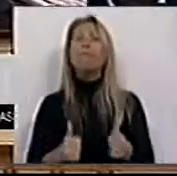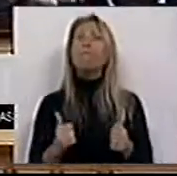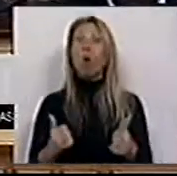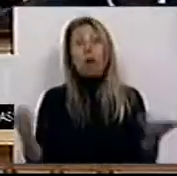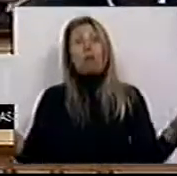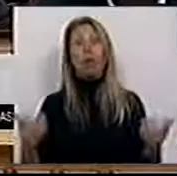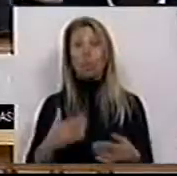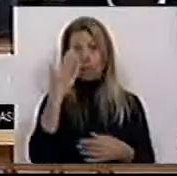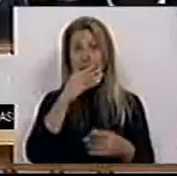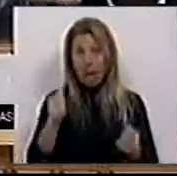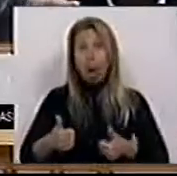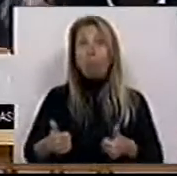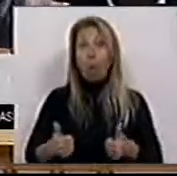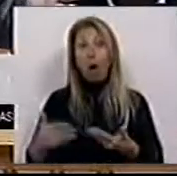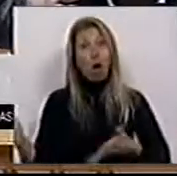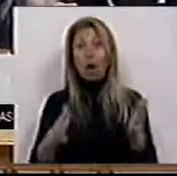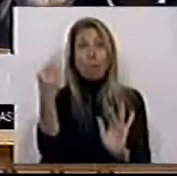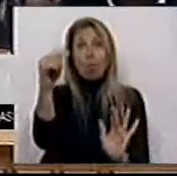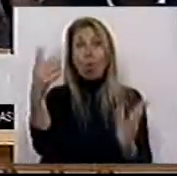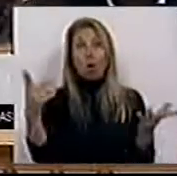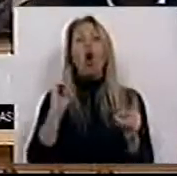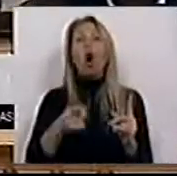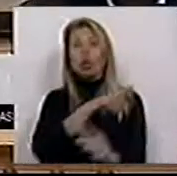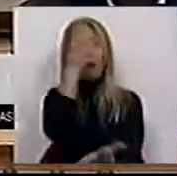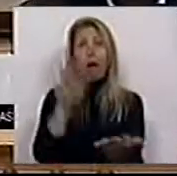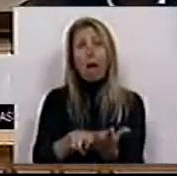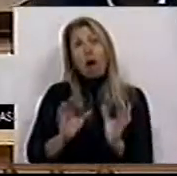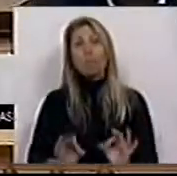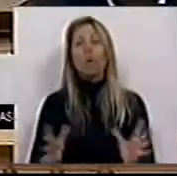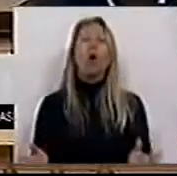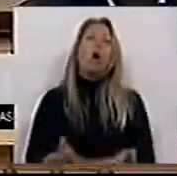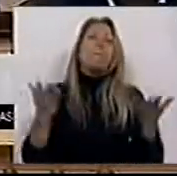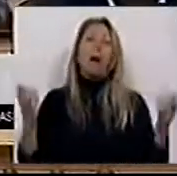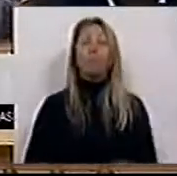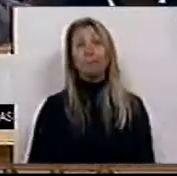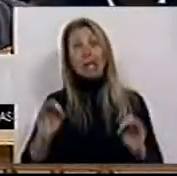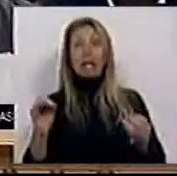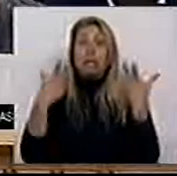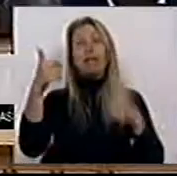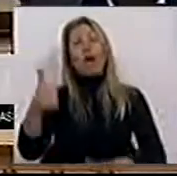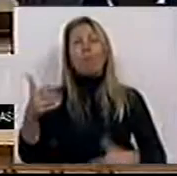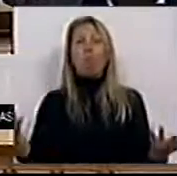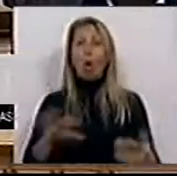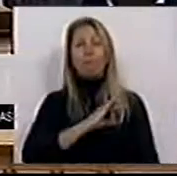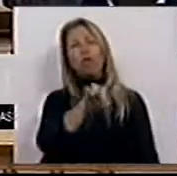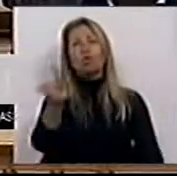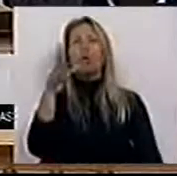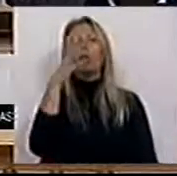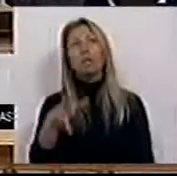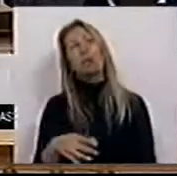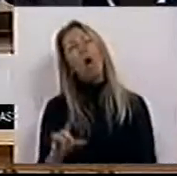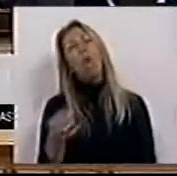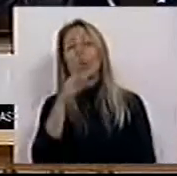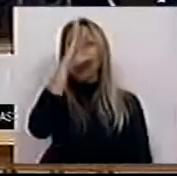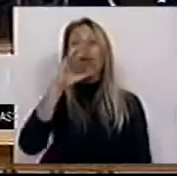iniciativa é boa só pode ter um caminho de ser aprovada. Bem, a iniciativa é boa, mas dizem os senhores, mas se calhar o Governo é melhor.